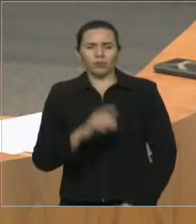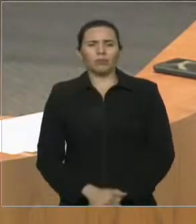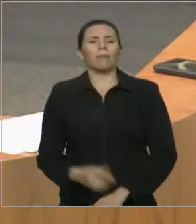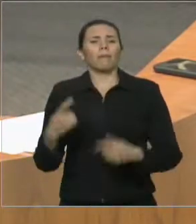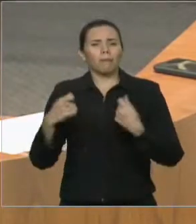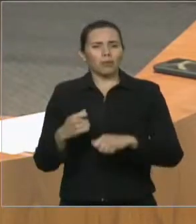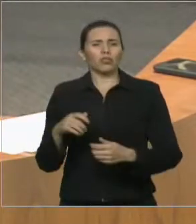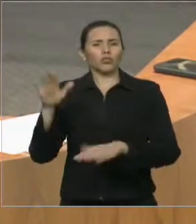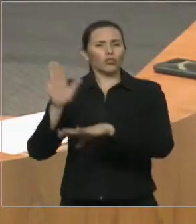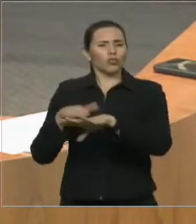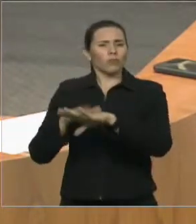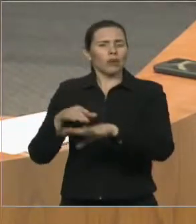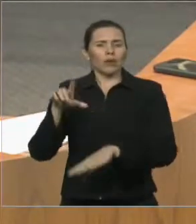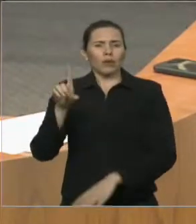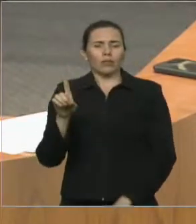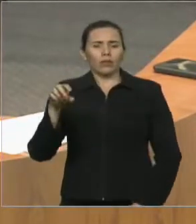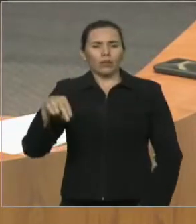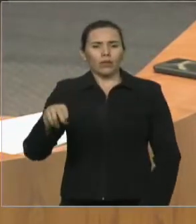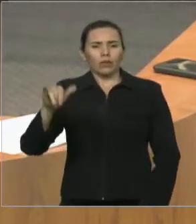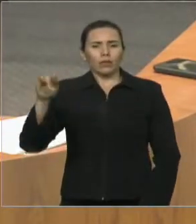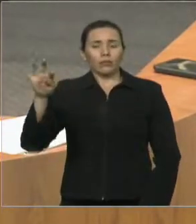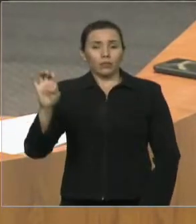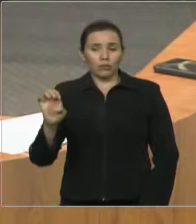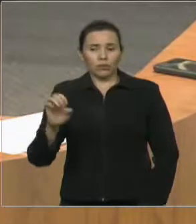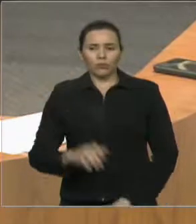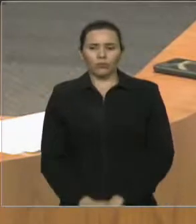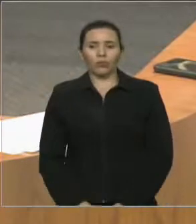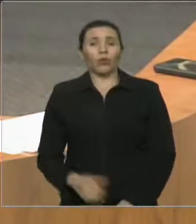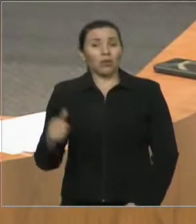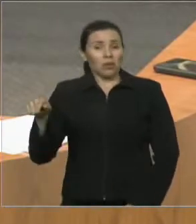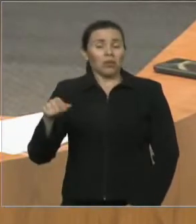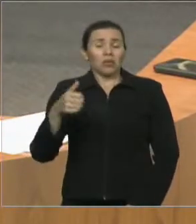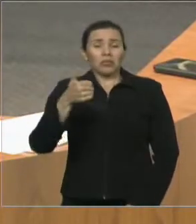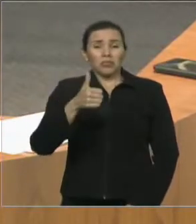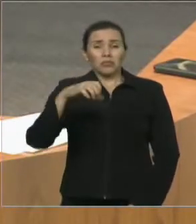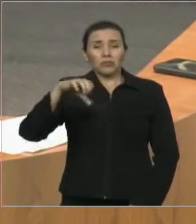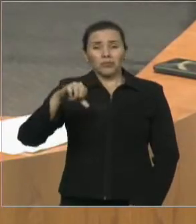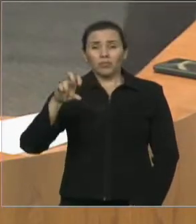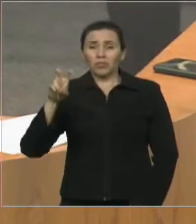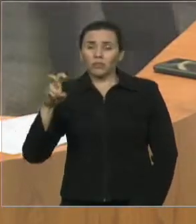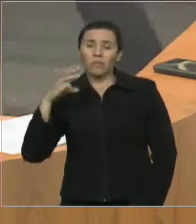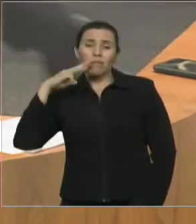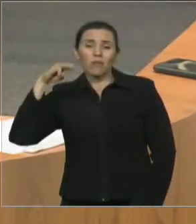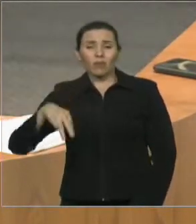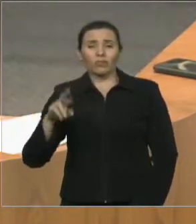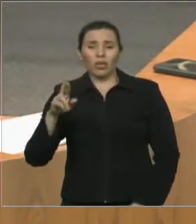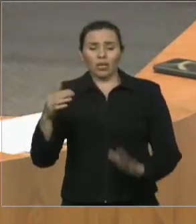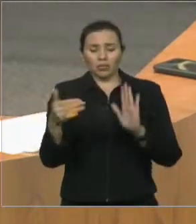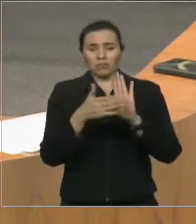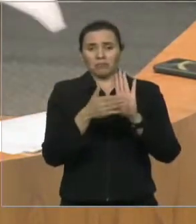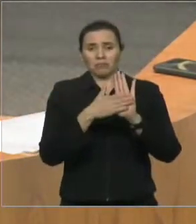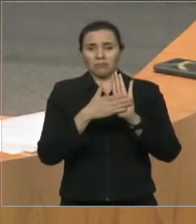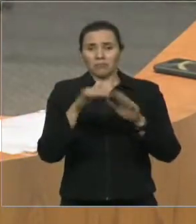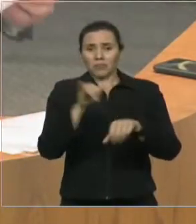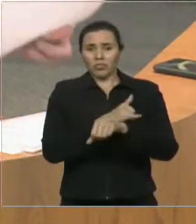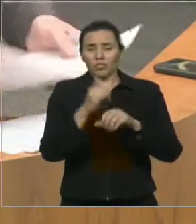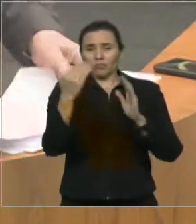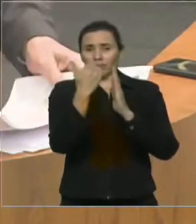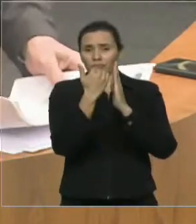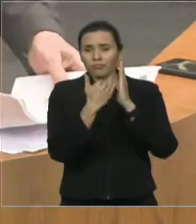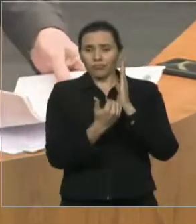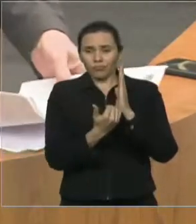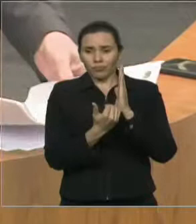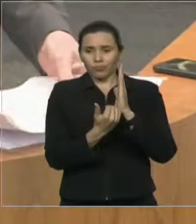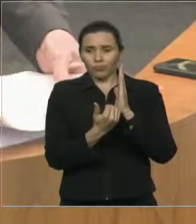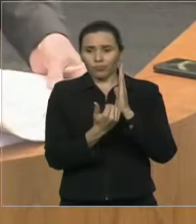E eu tenho aqui, o DENIT vai receber 195 milhões de reais. Está aqui a planilha fornecida pelo DENIT. Mas